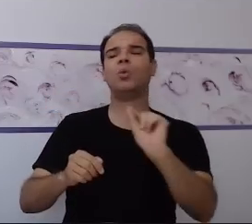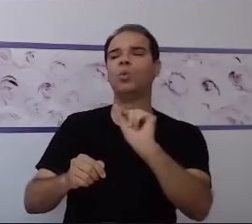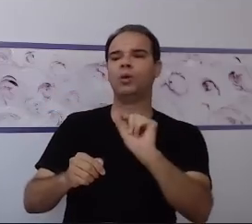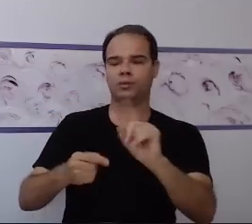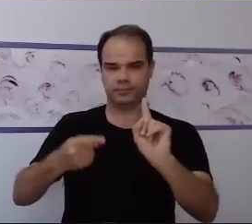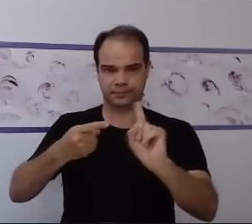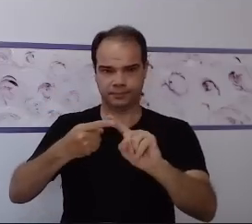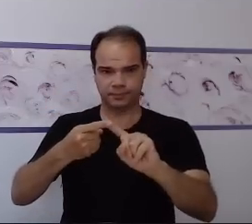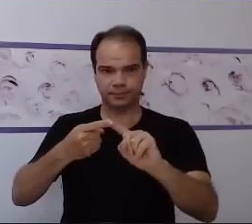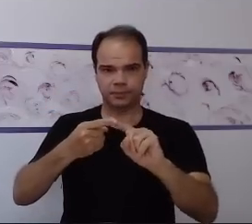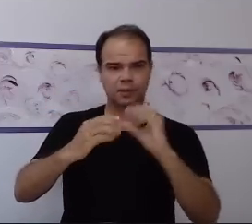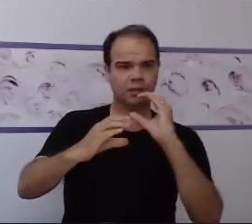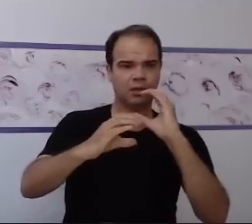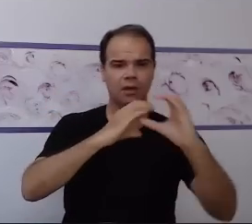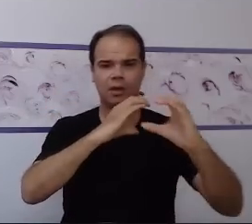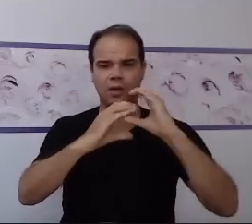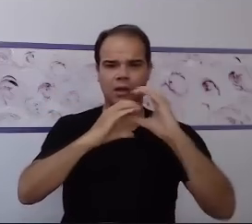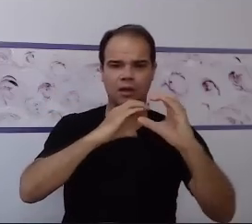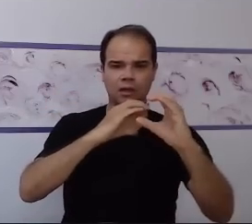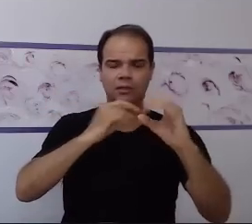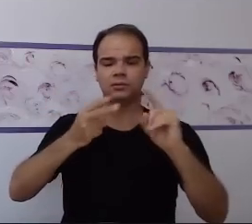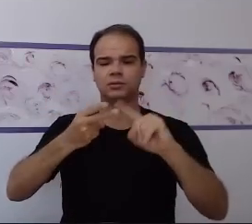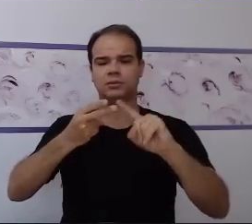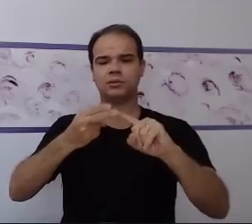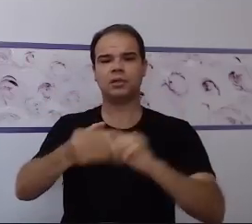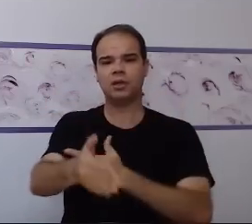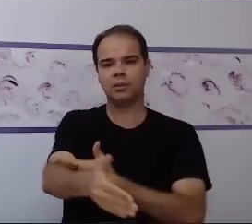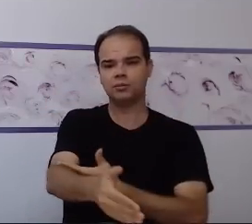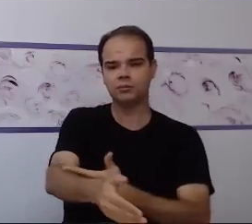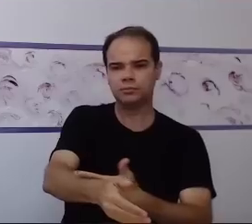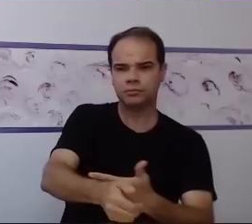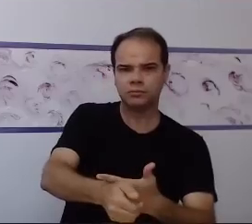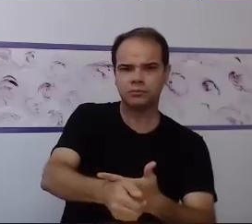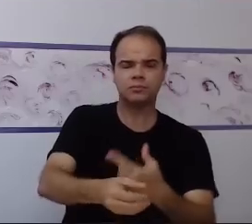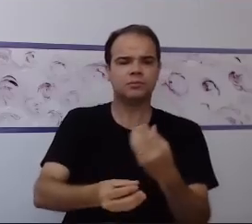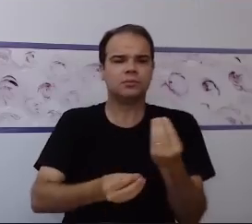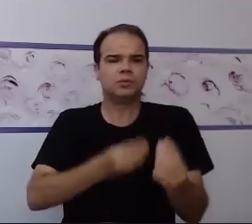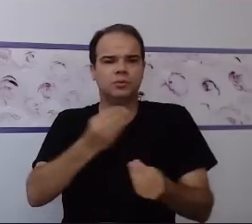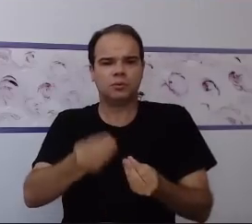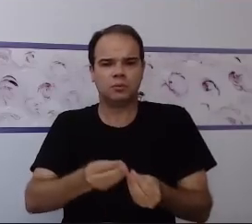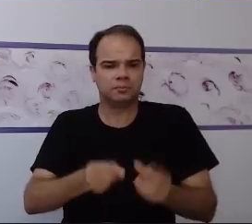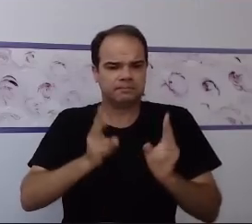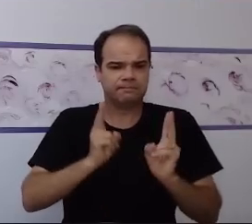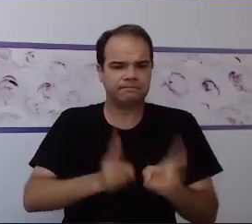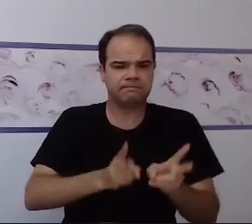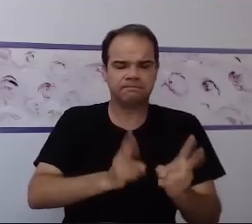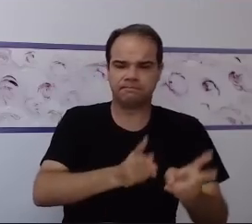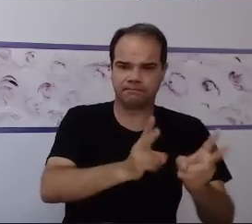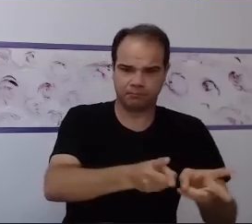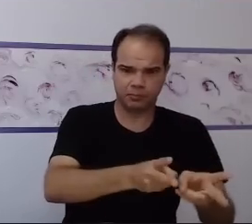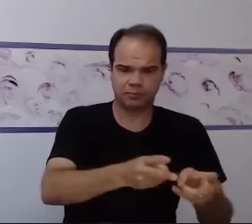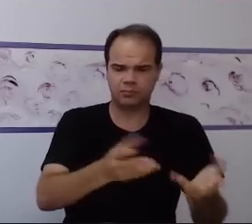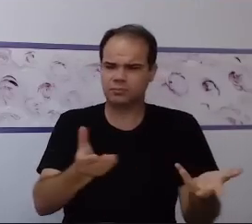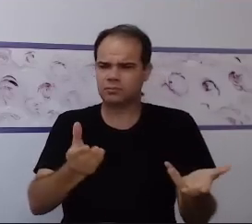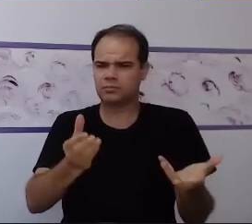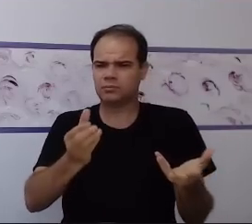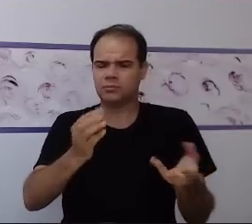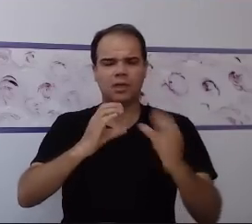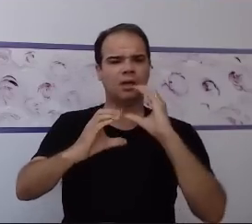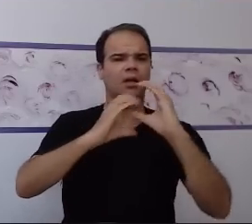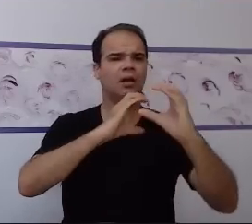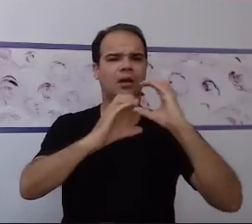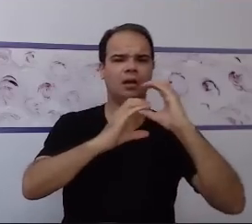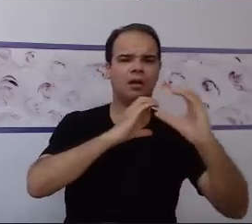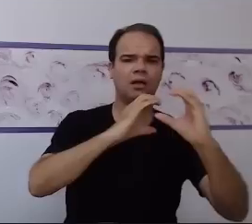comunicação social e do comportamento restritivo e repetitivo. O que é comunicação social?